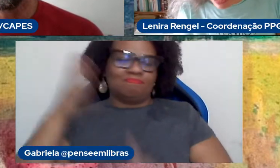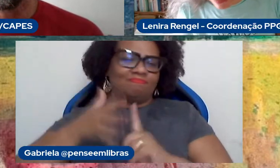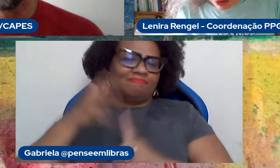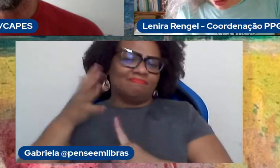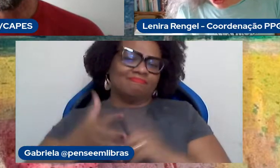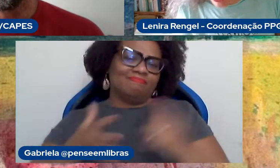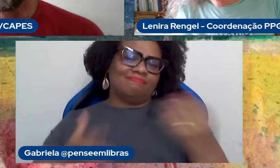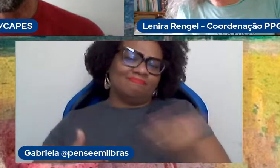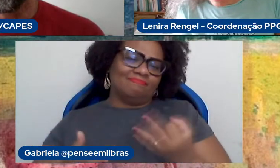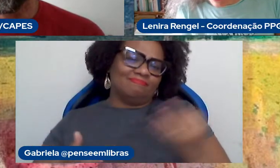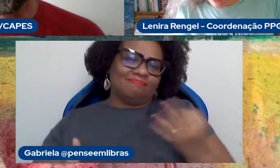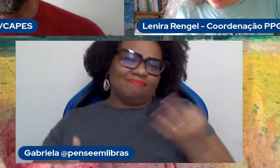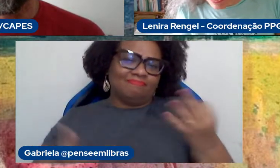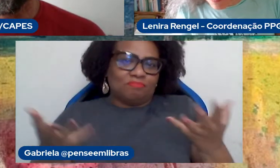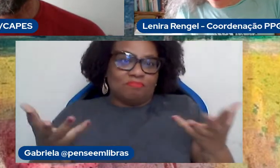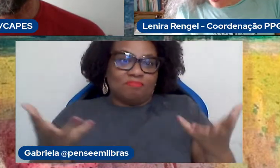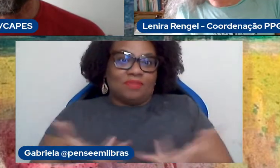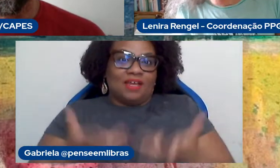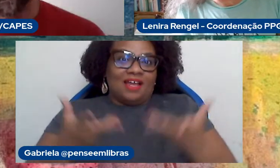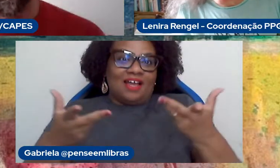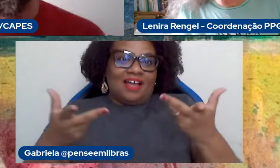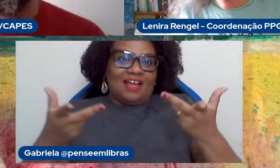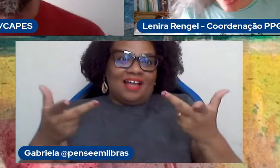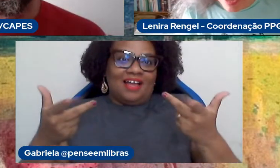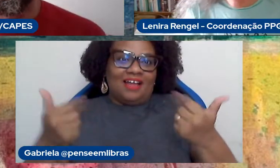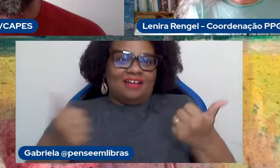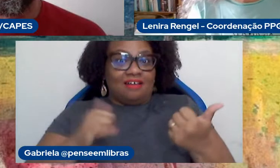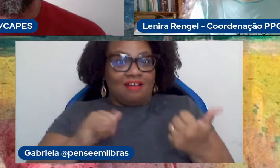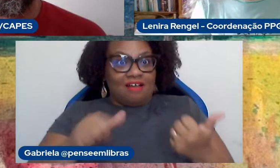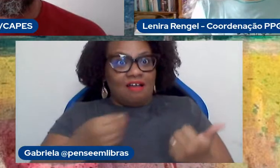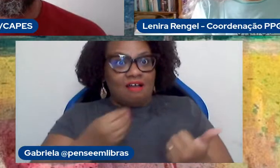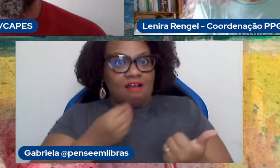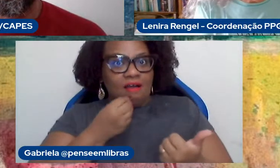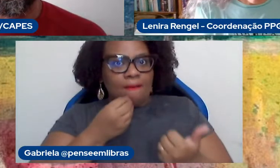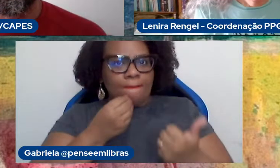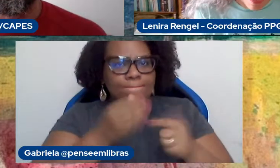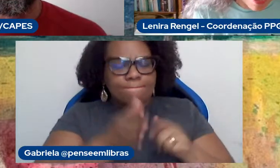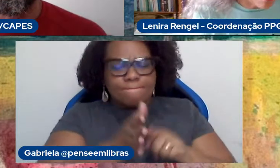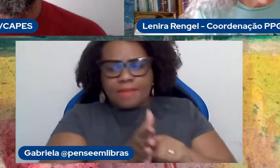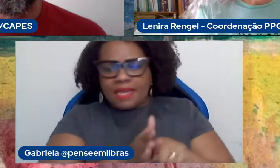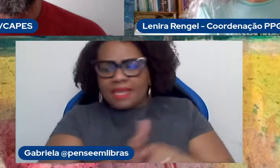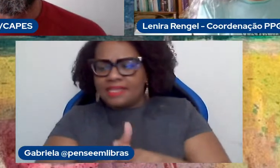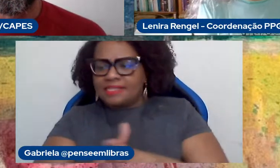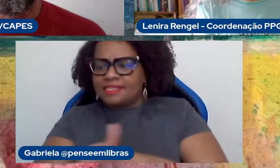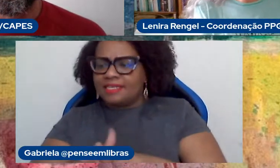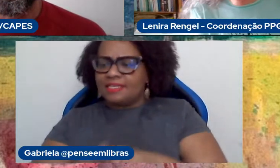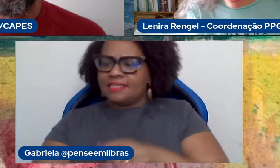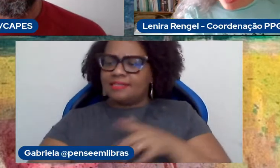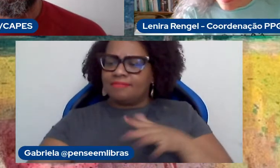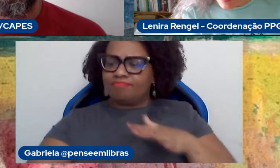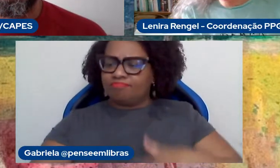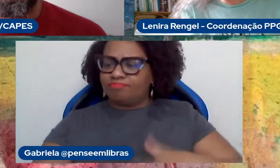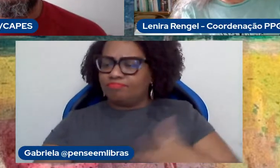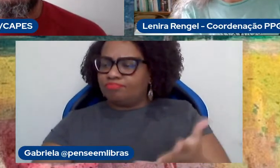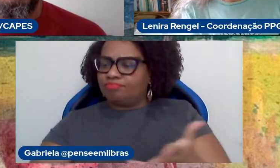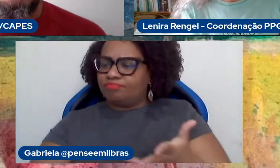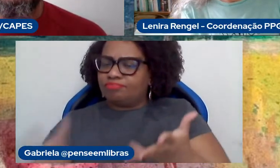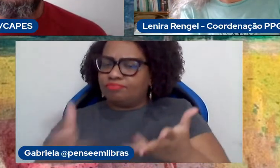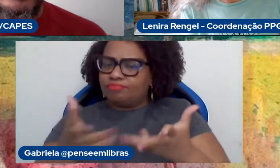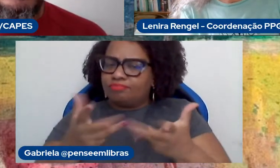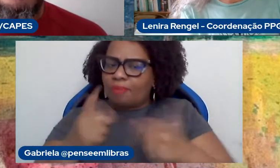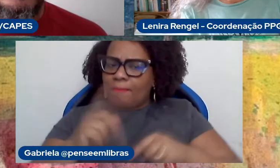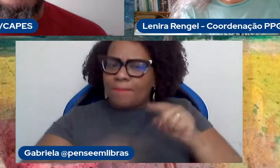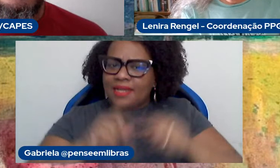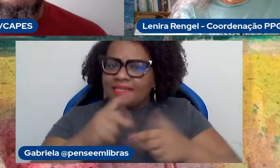incrível, maravilhosa. Oportuna pesquisa, que excelente material. Parabéns. Uma